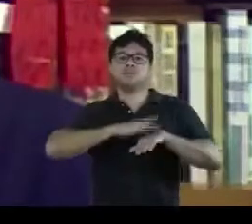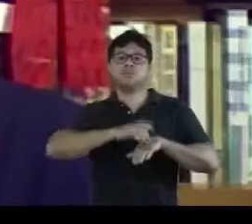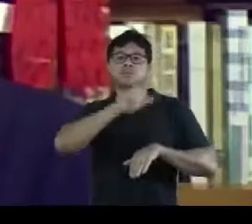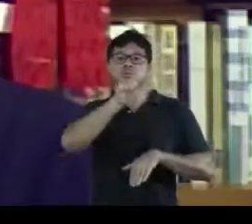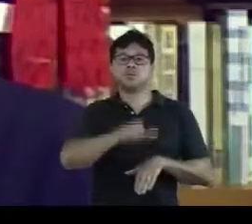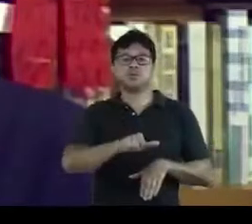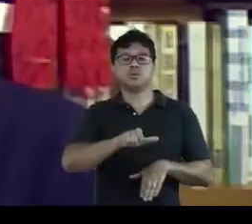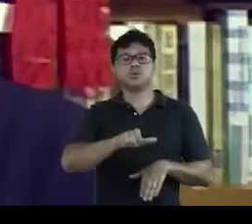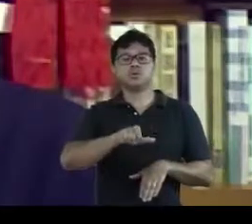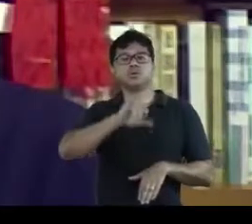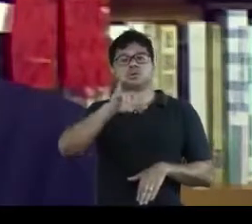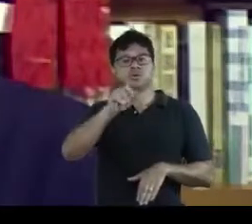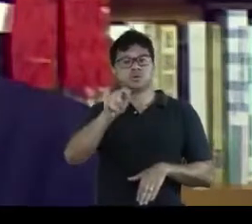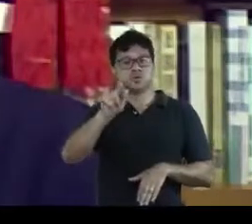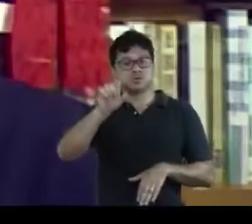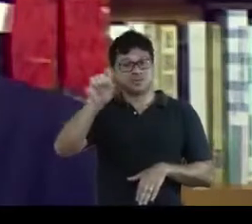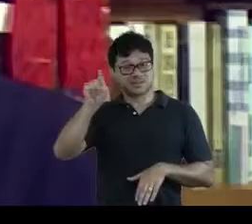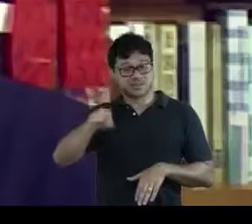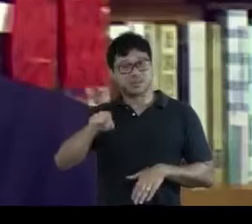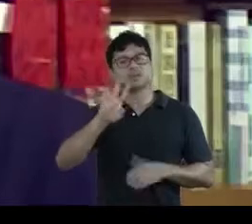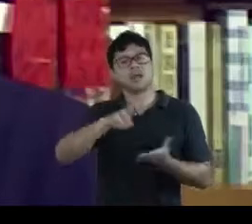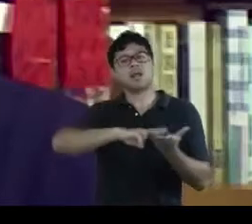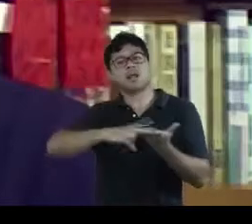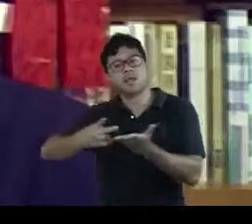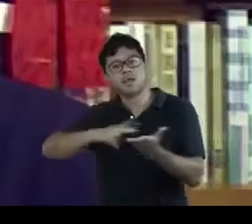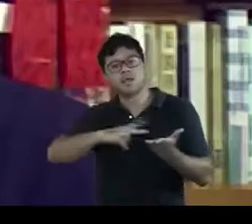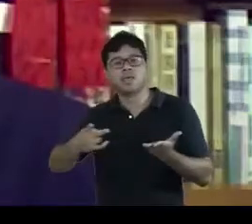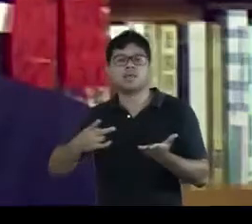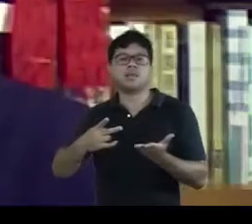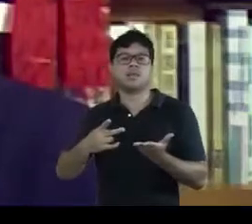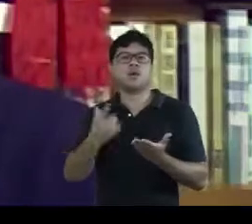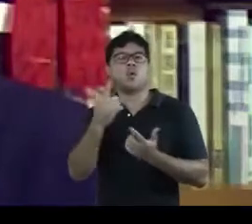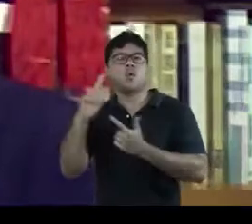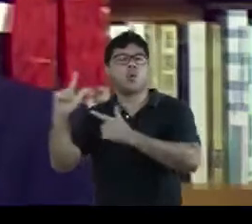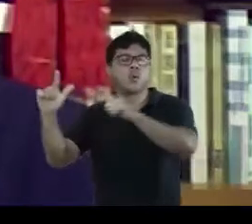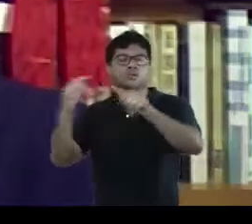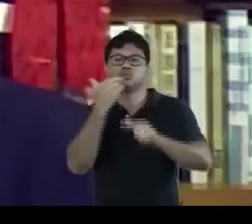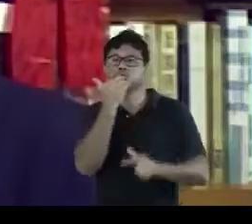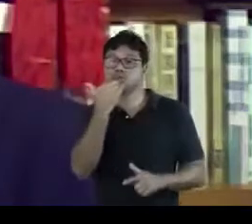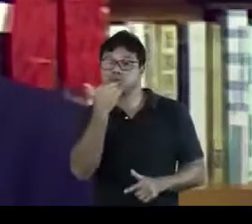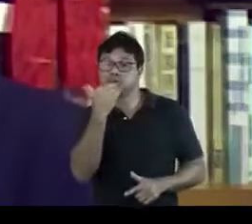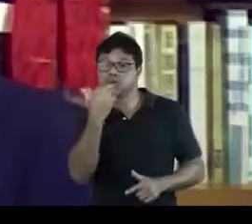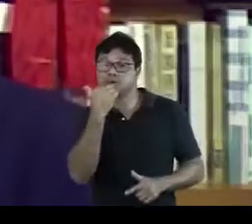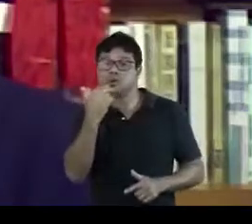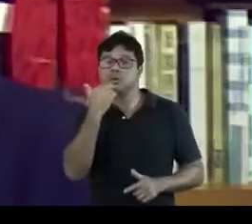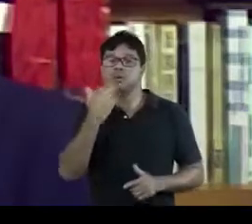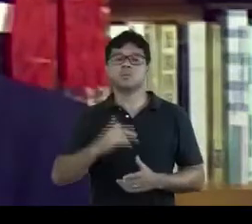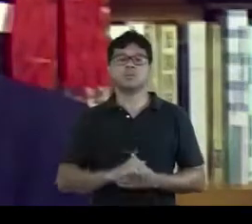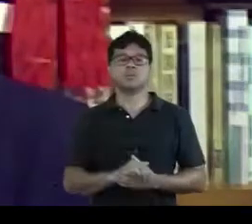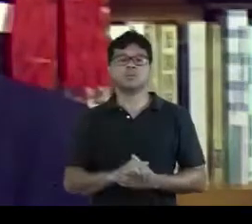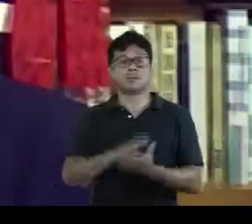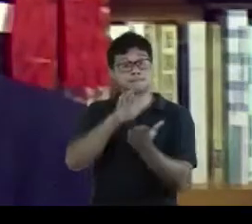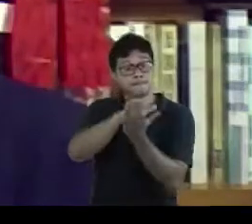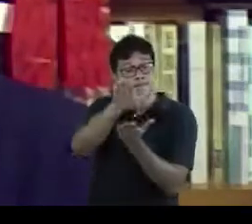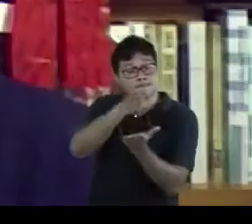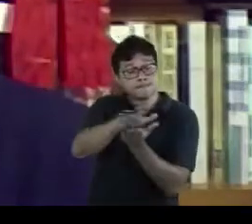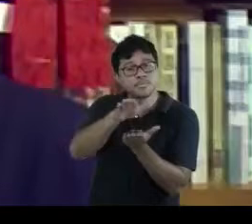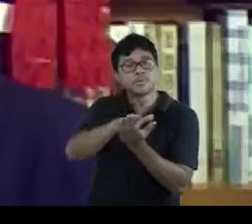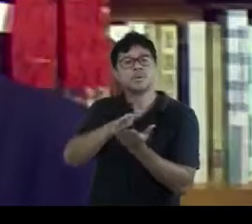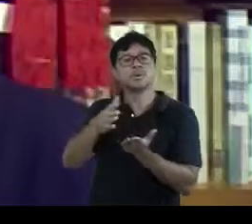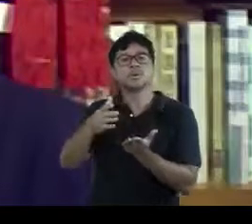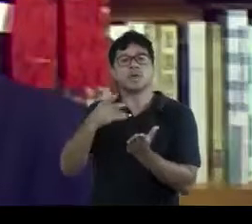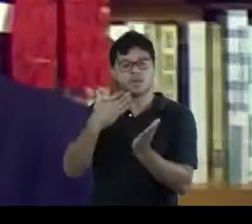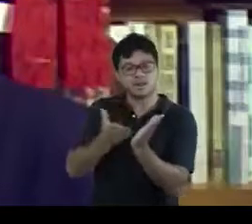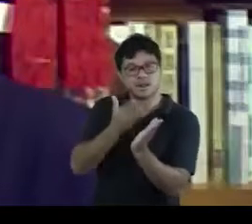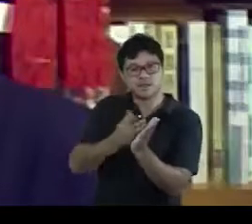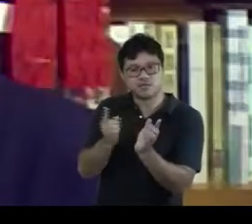Justiniano José da Rocha, que já havia traduzido obras de Honoré de Balzac e Eugênio C, publicadas sob a forma